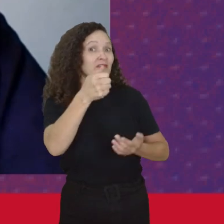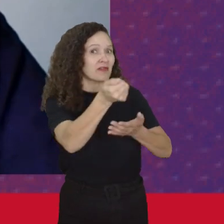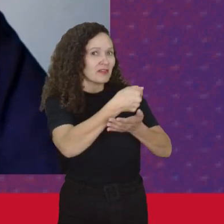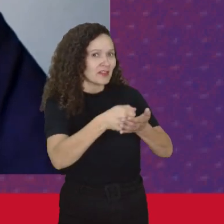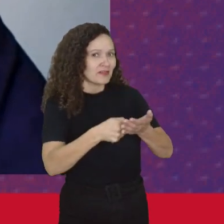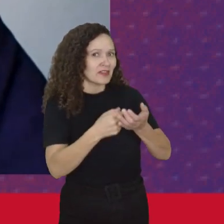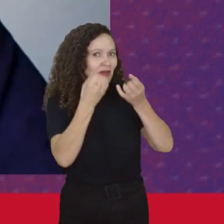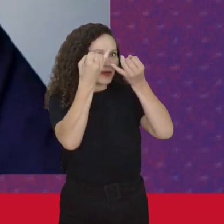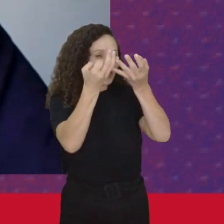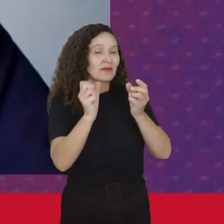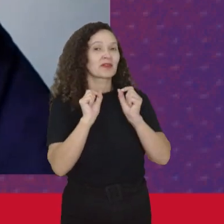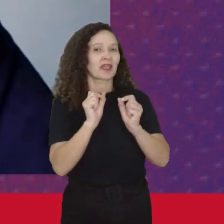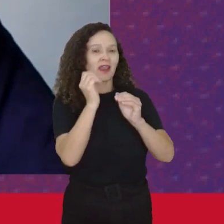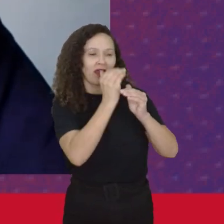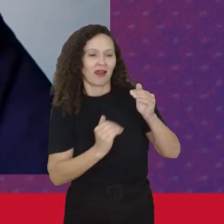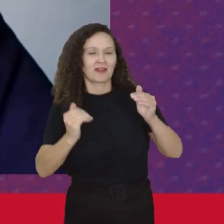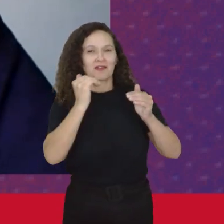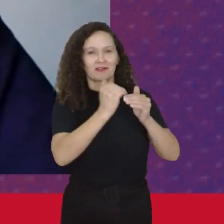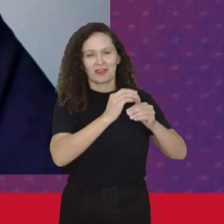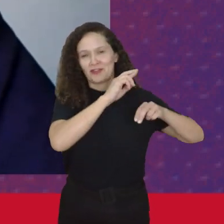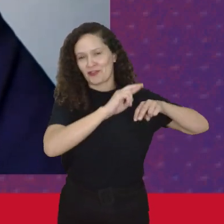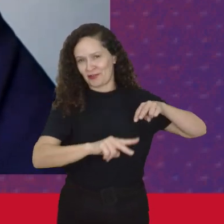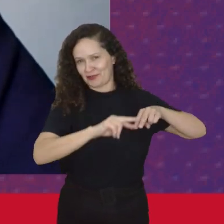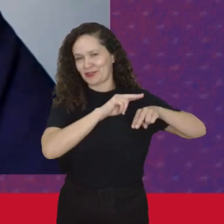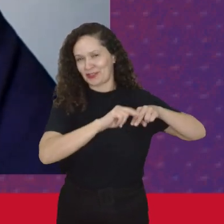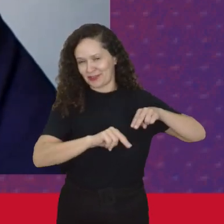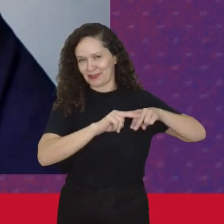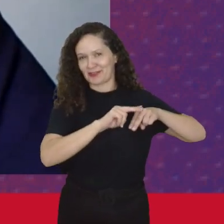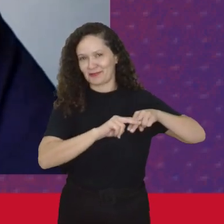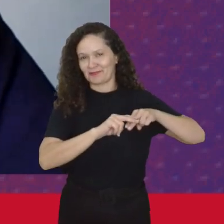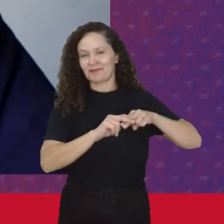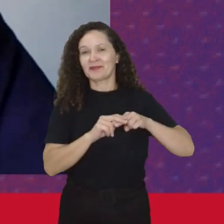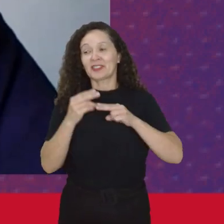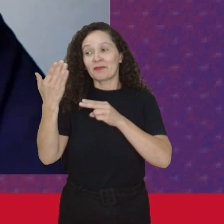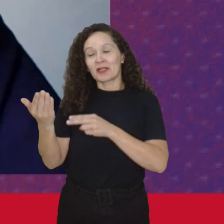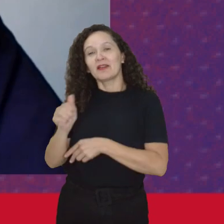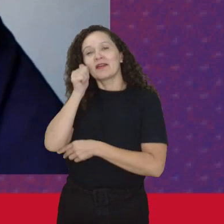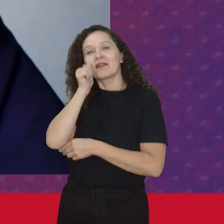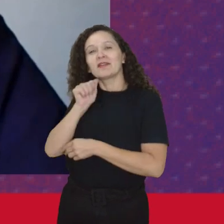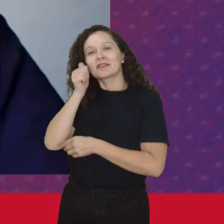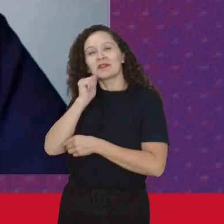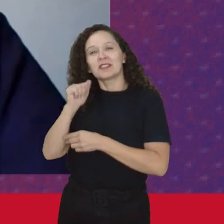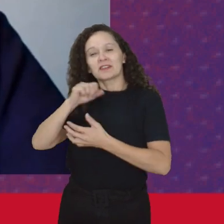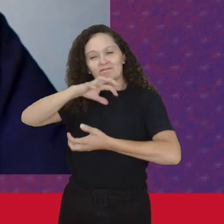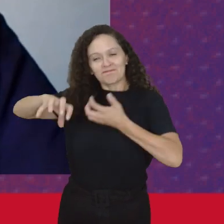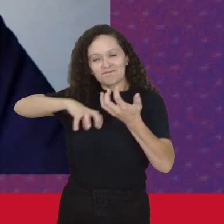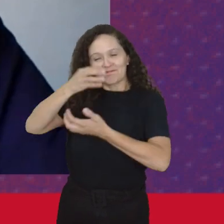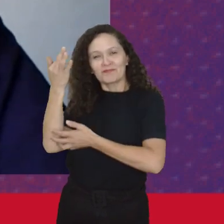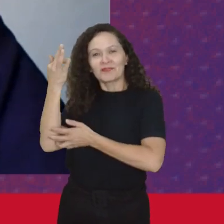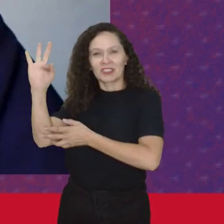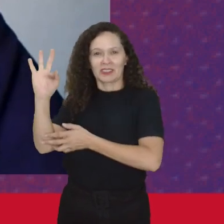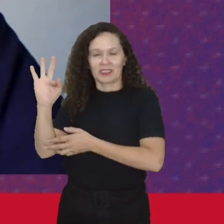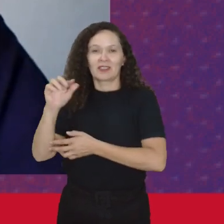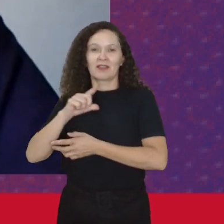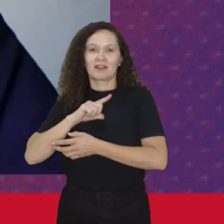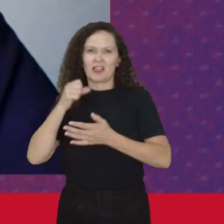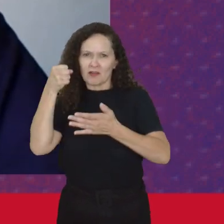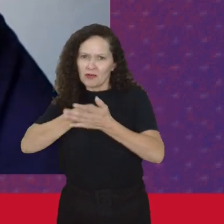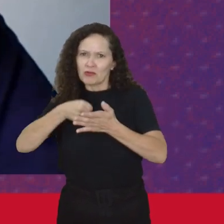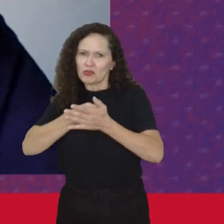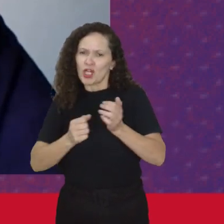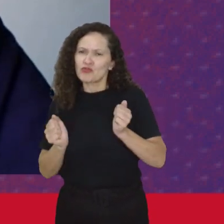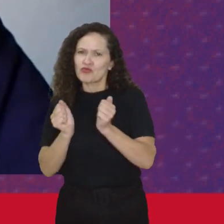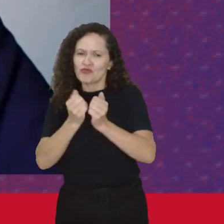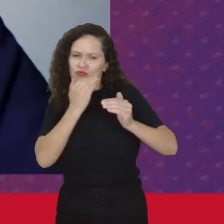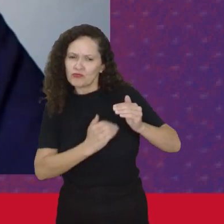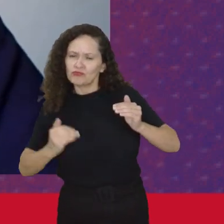Entre o sexo E o marco Prático Justamente As mulheres Na revolução francesa Onde além das mulheres Lutarem ombro a